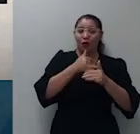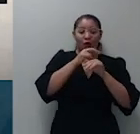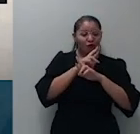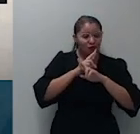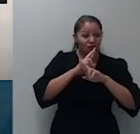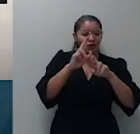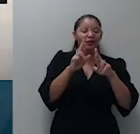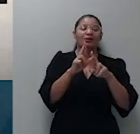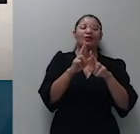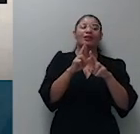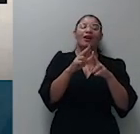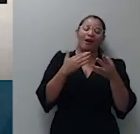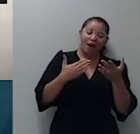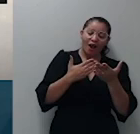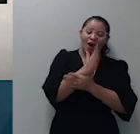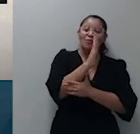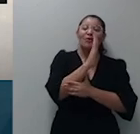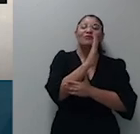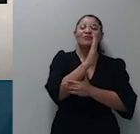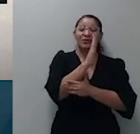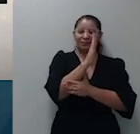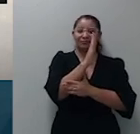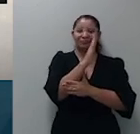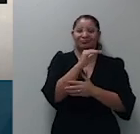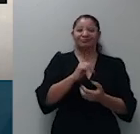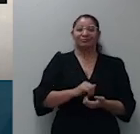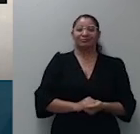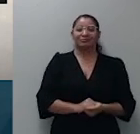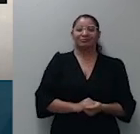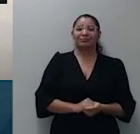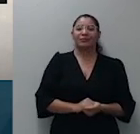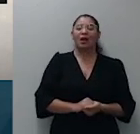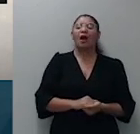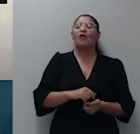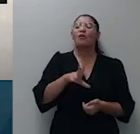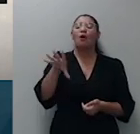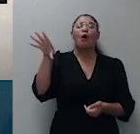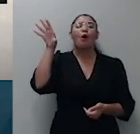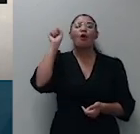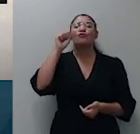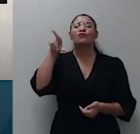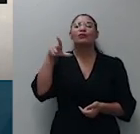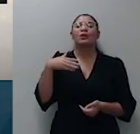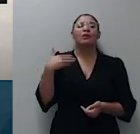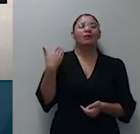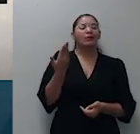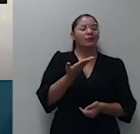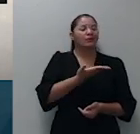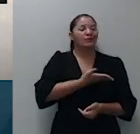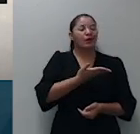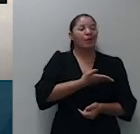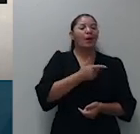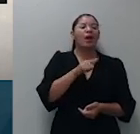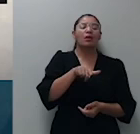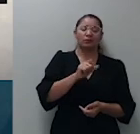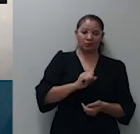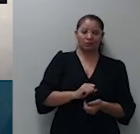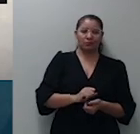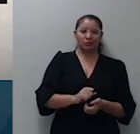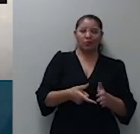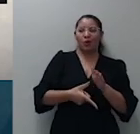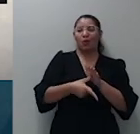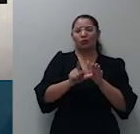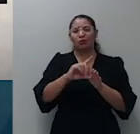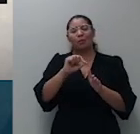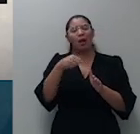os colegas quanto a adiamentos, retiradas ou destaques. Vou iniciar pelo